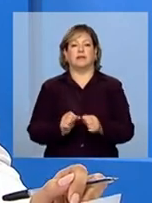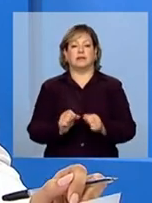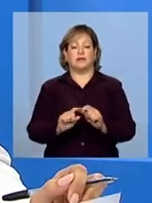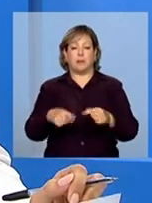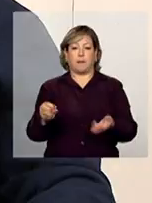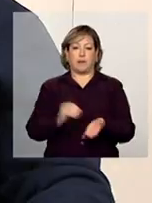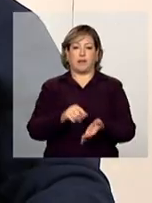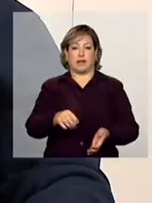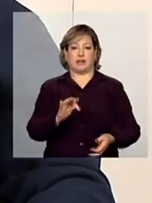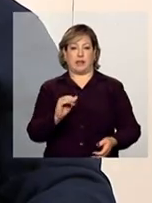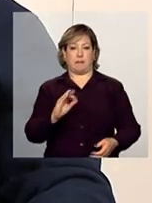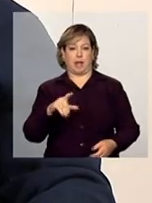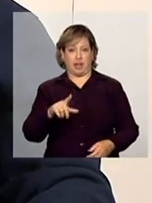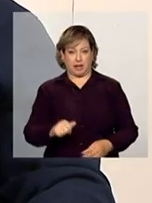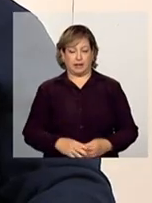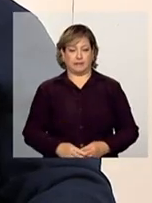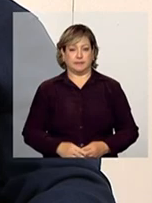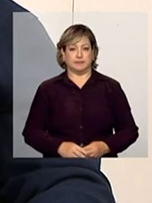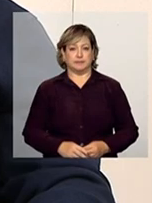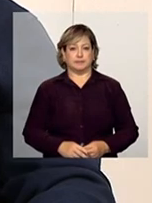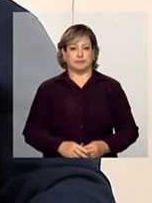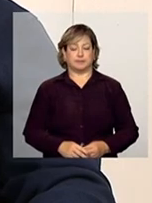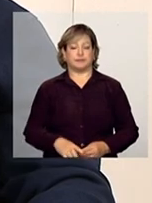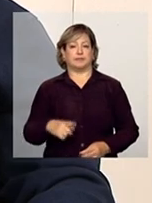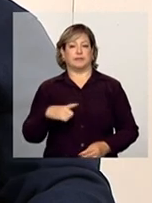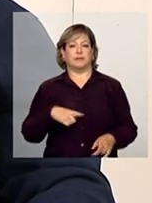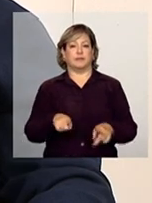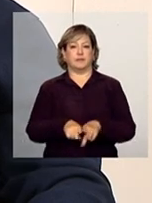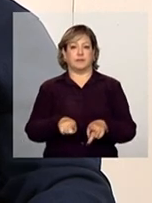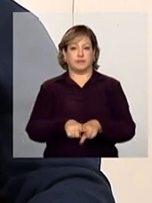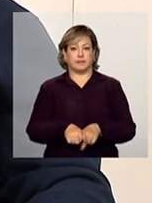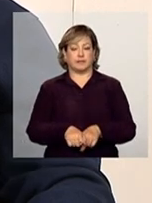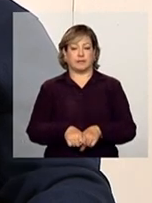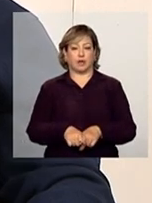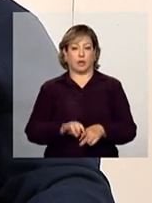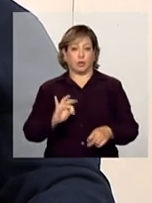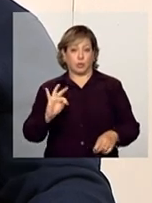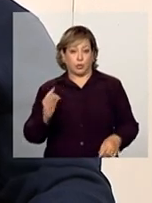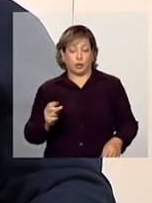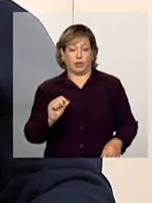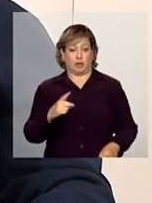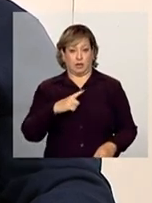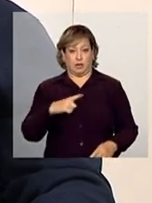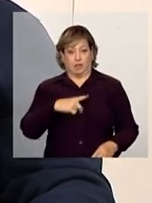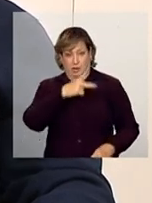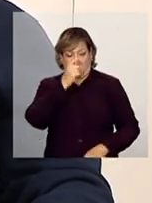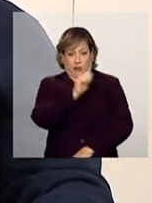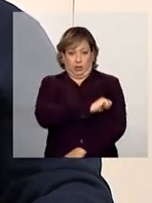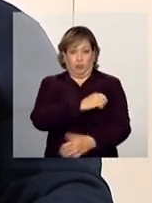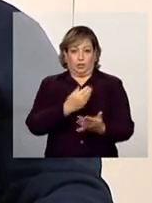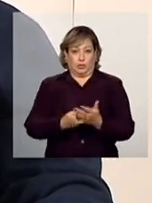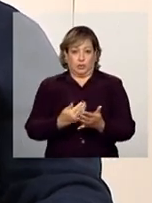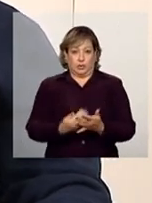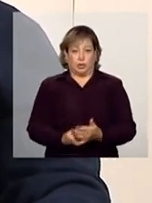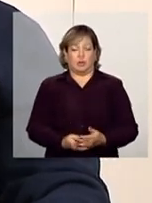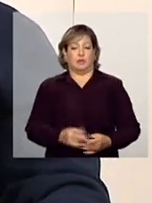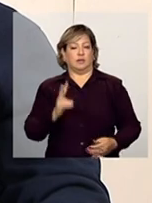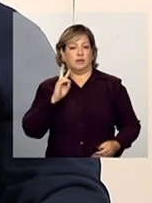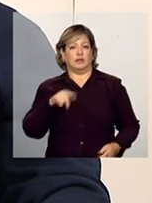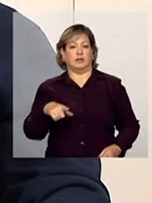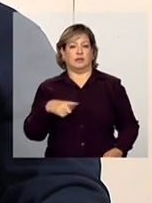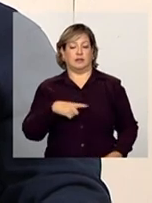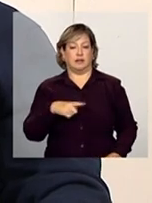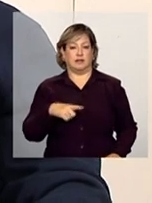o preenchimento da frequência dos estudantes é nesse período em que o sistema presença do Ministério da Educação está